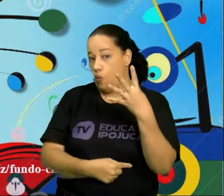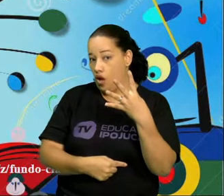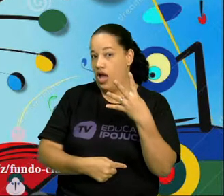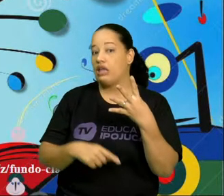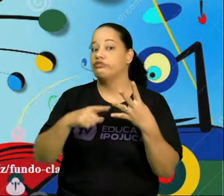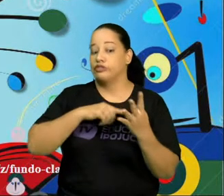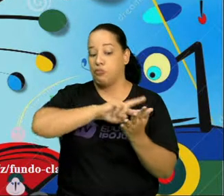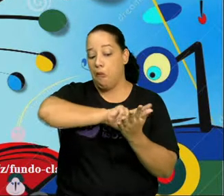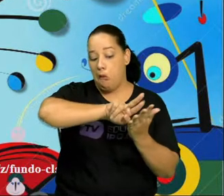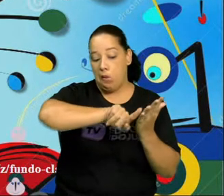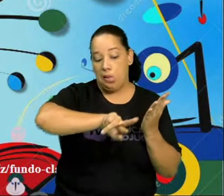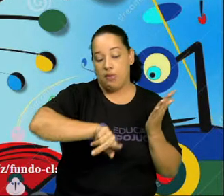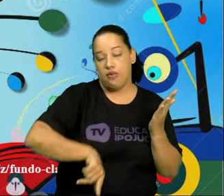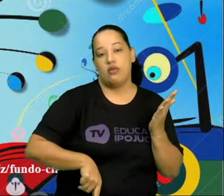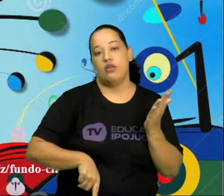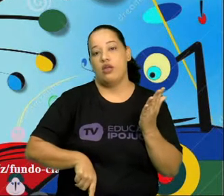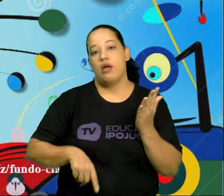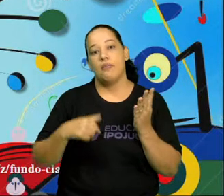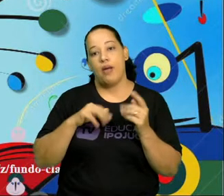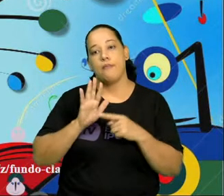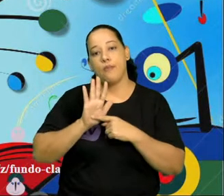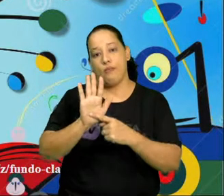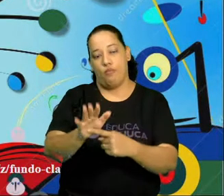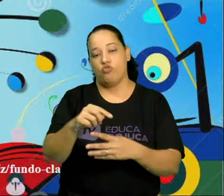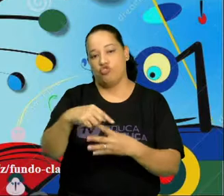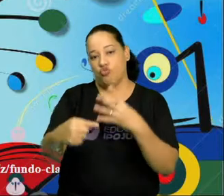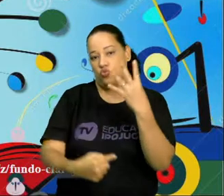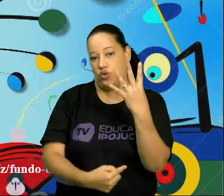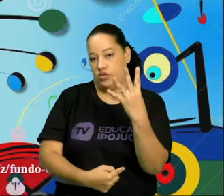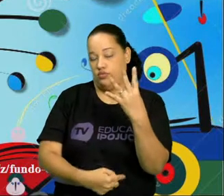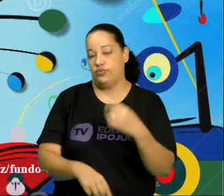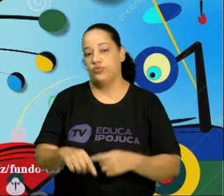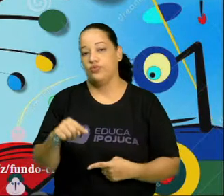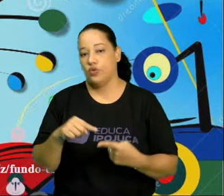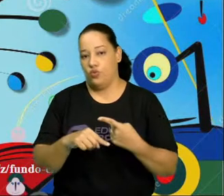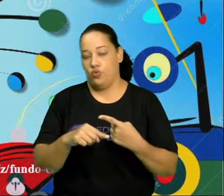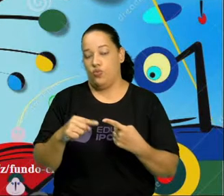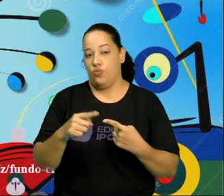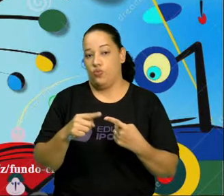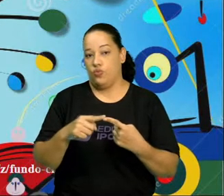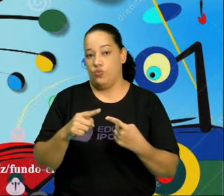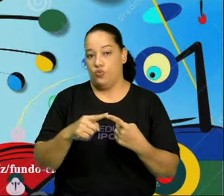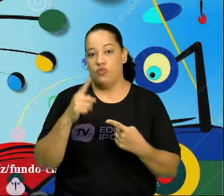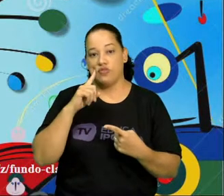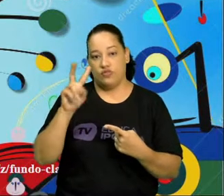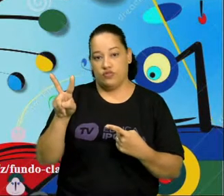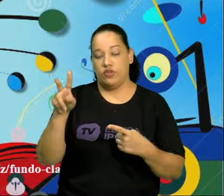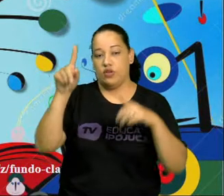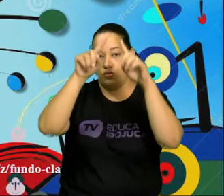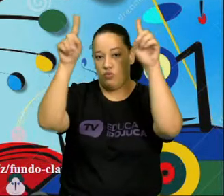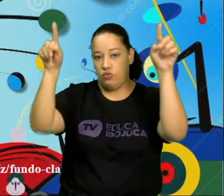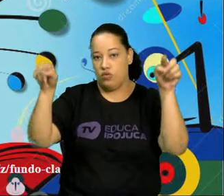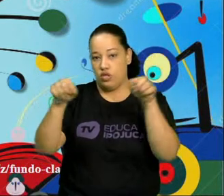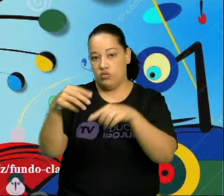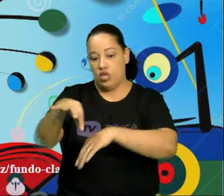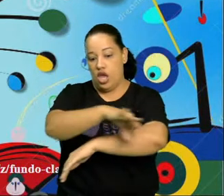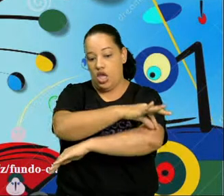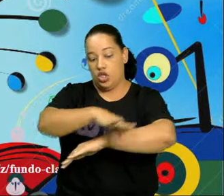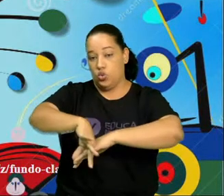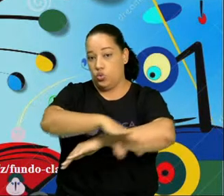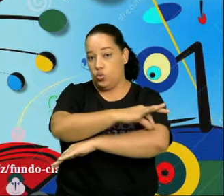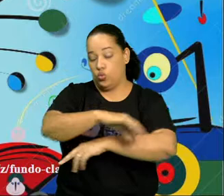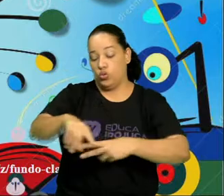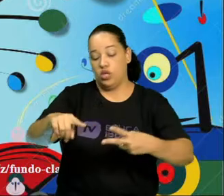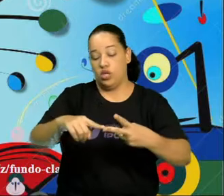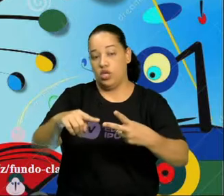muitas. Aqui eu trouxe, no quadro de cima você tem arquitetura, do